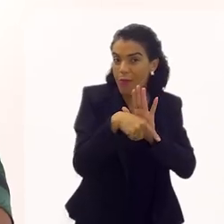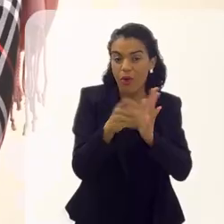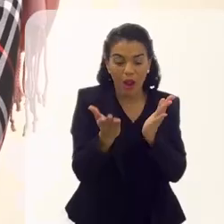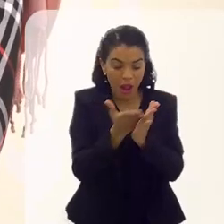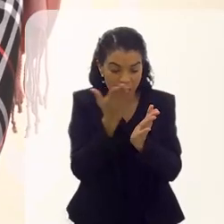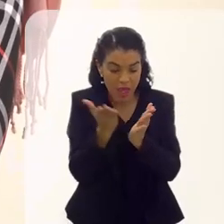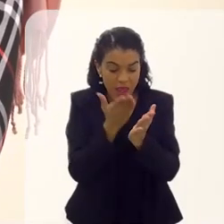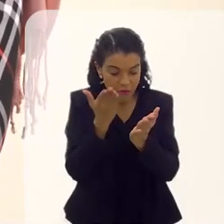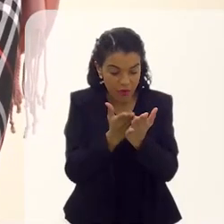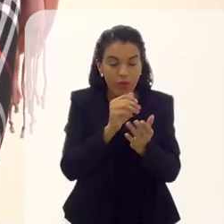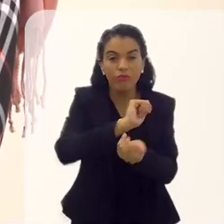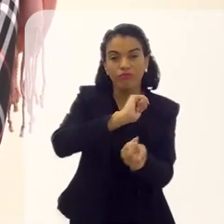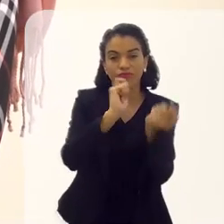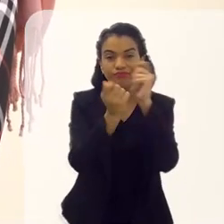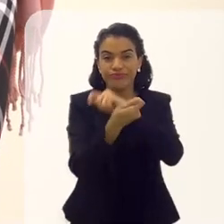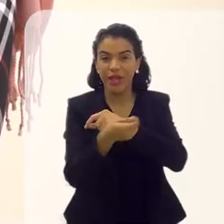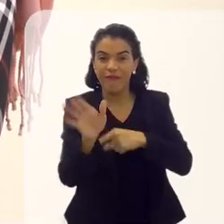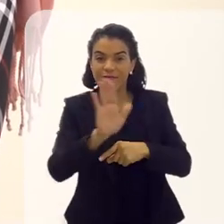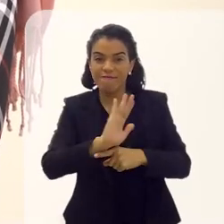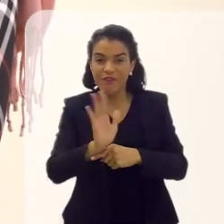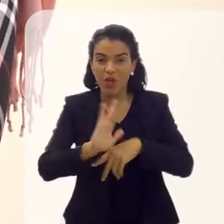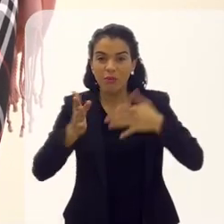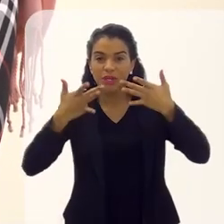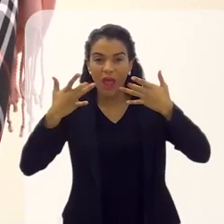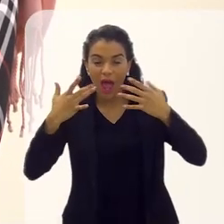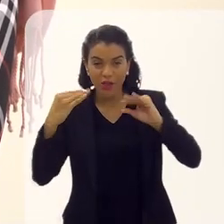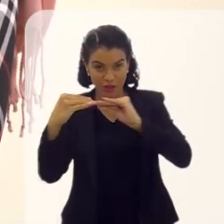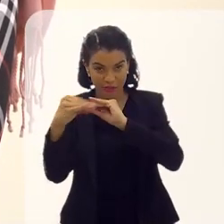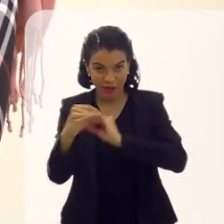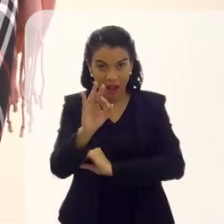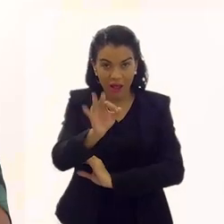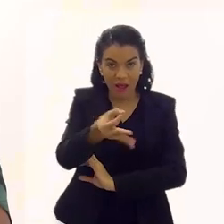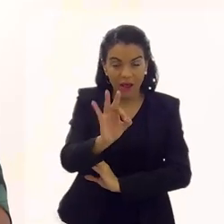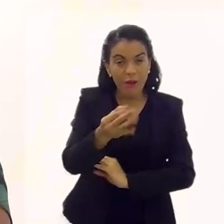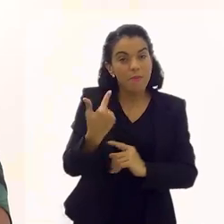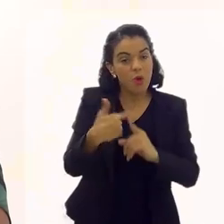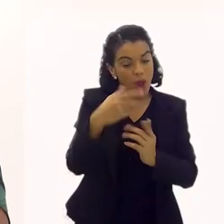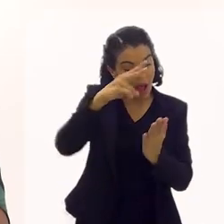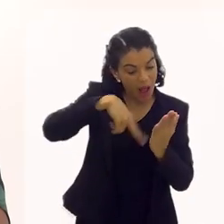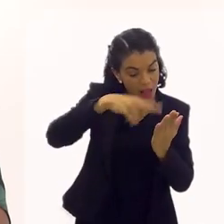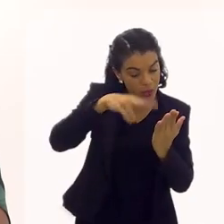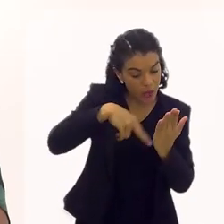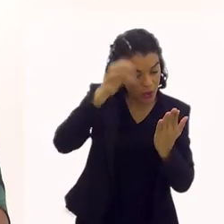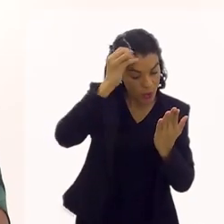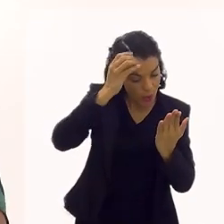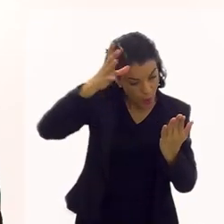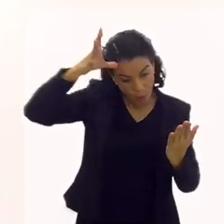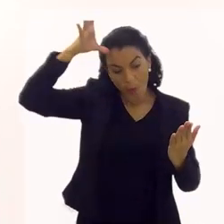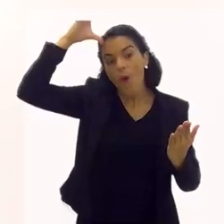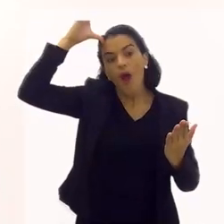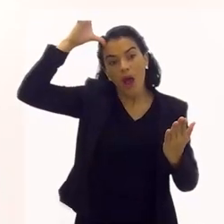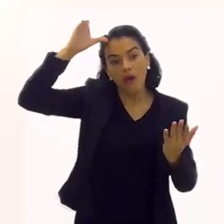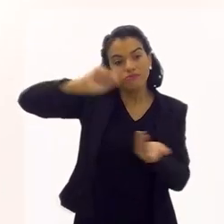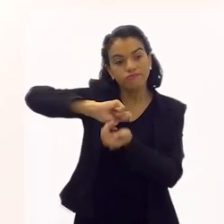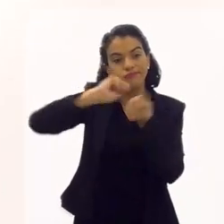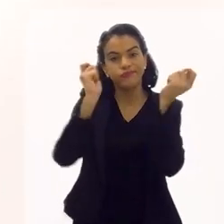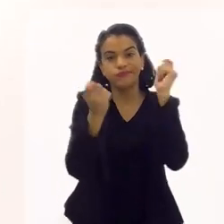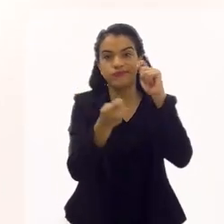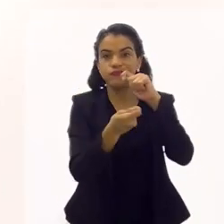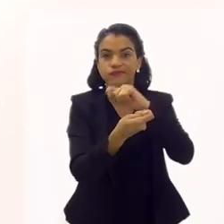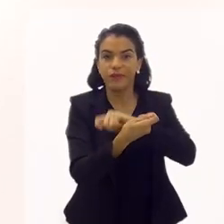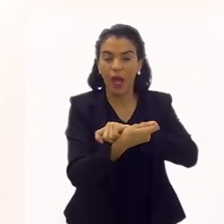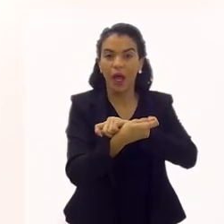um livro, de um grande livro. Quer dizer, a leitura é importante, porque, através dela, você ainda pode criar